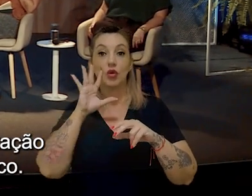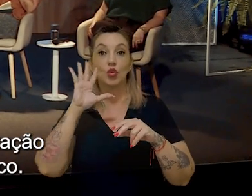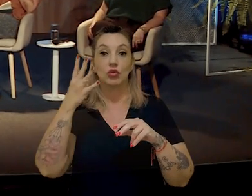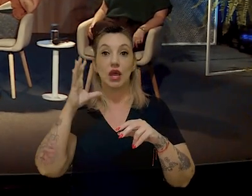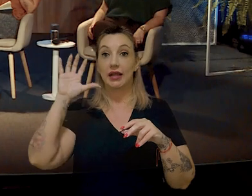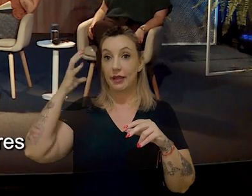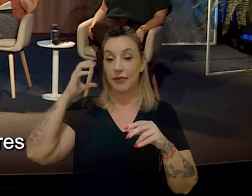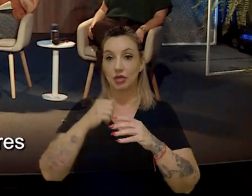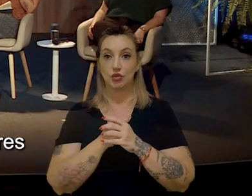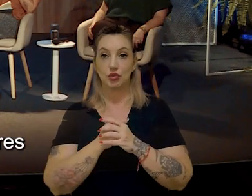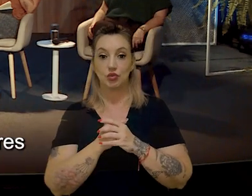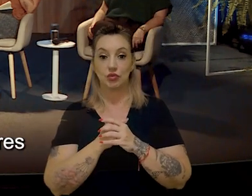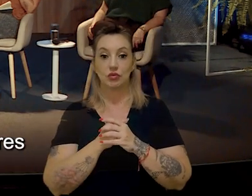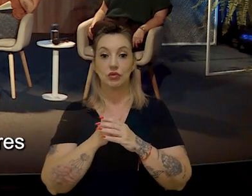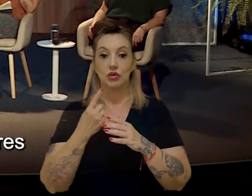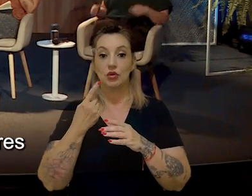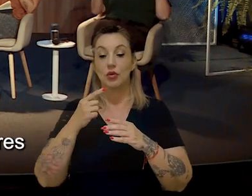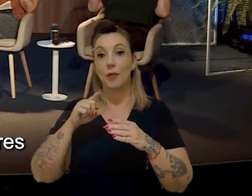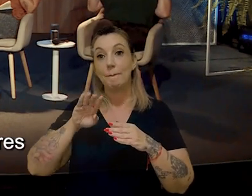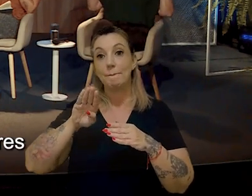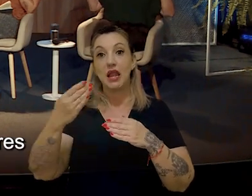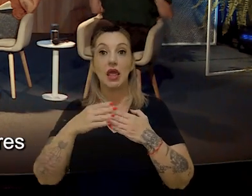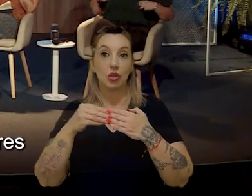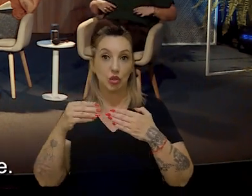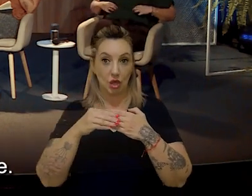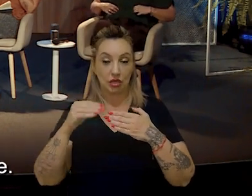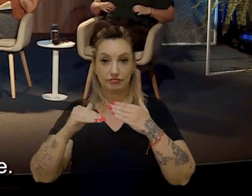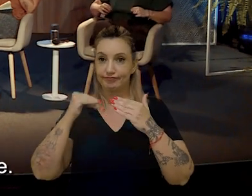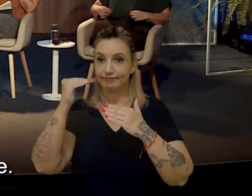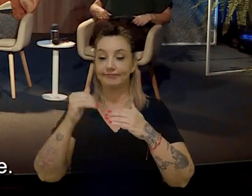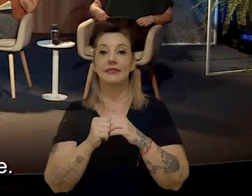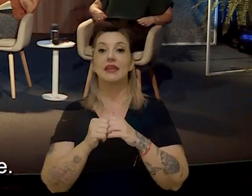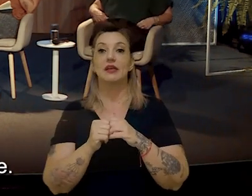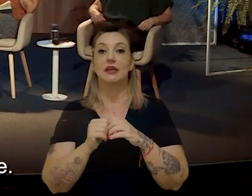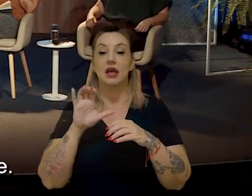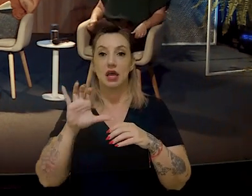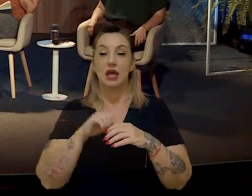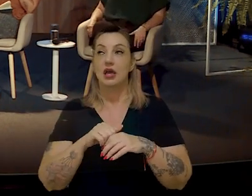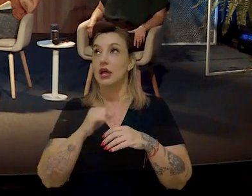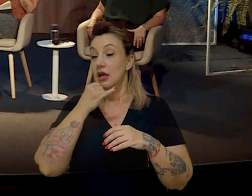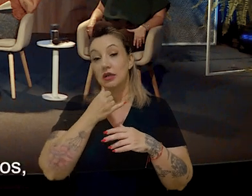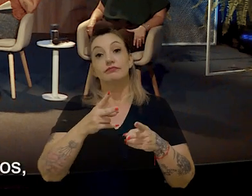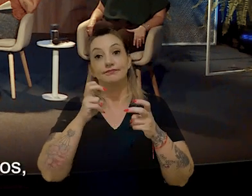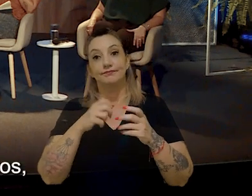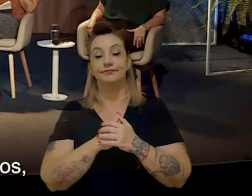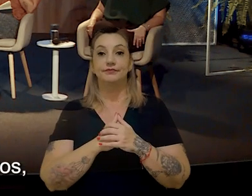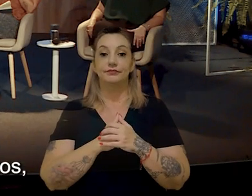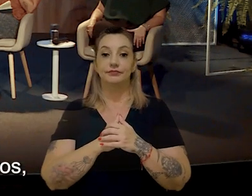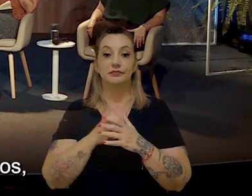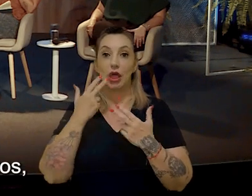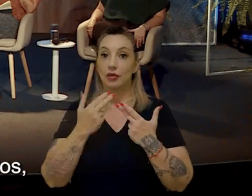climático, já está passando de um bilhão de dólares esse único evento, e é isso que a gente vai, infelizmente, estar vendo. Não é